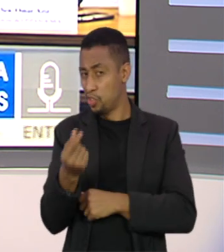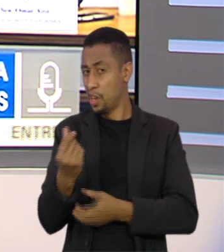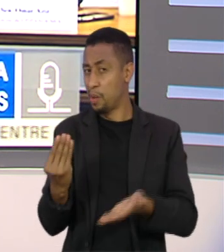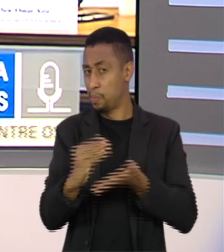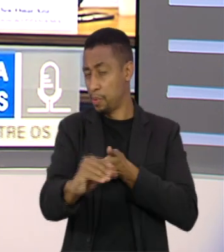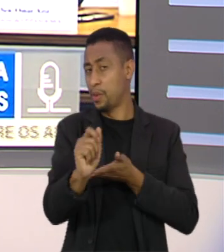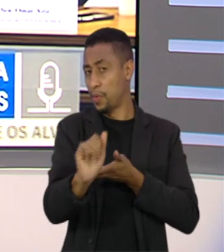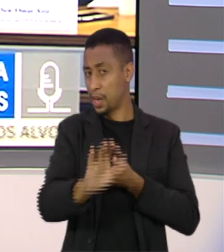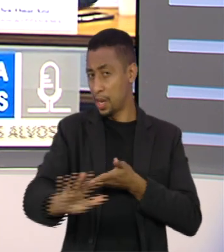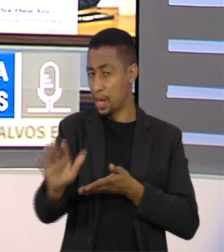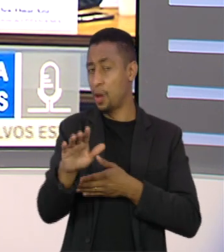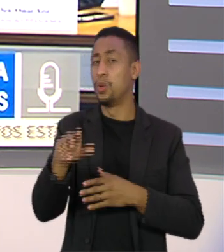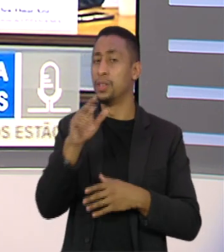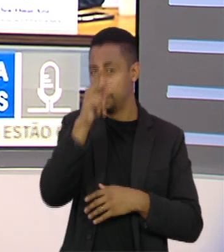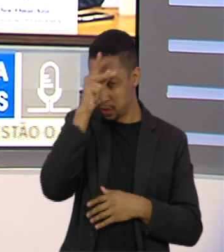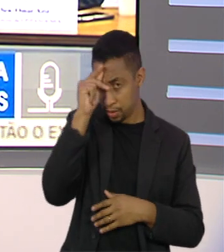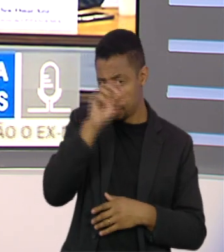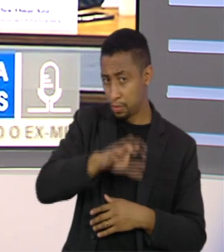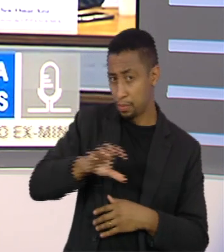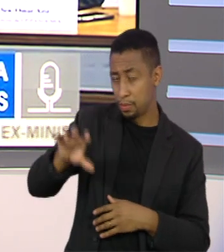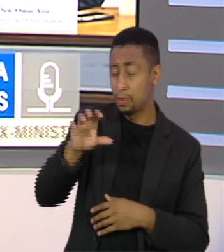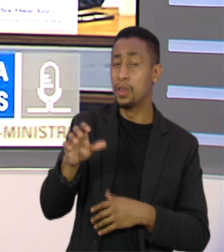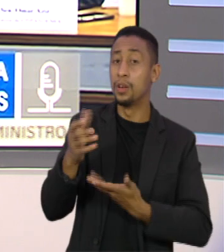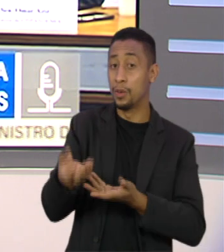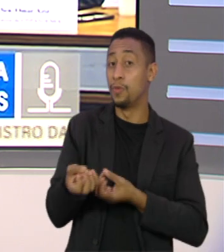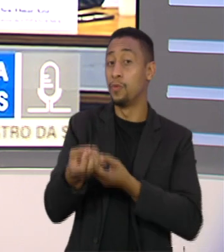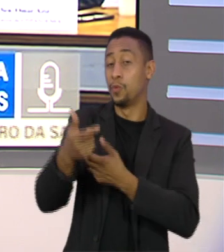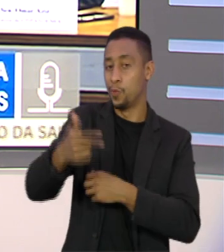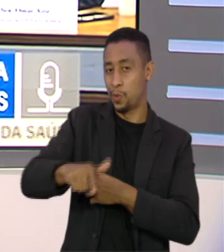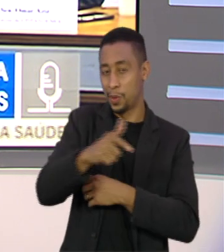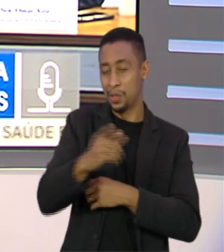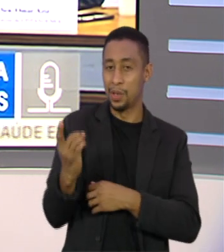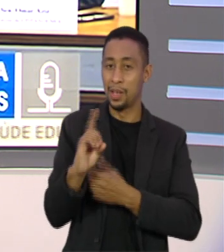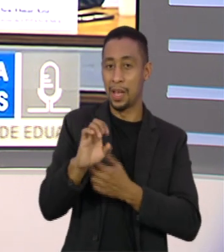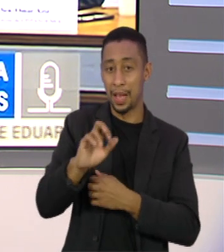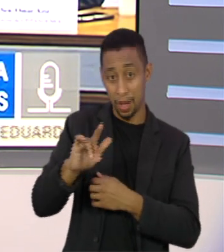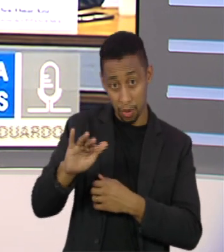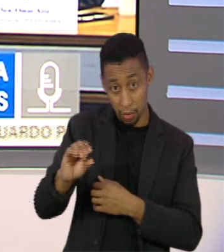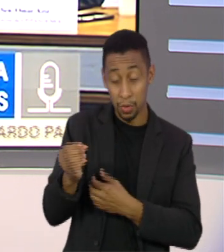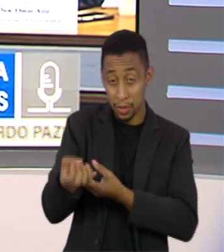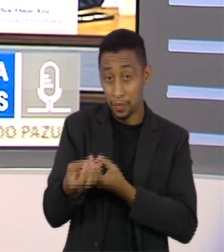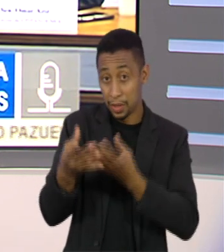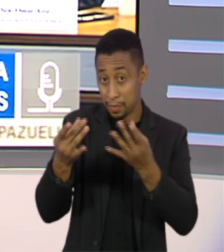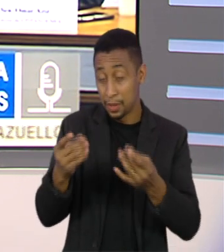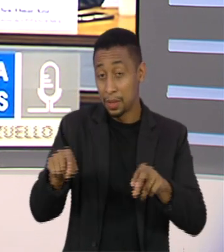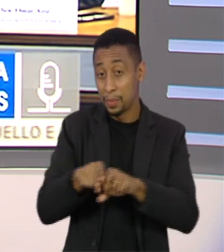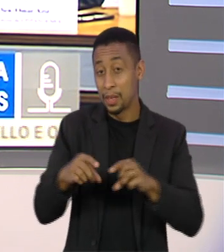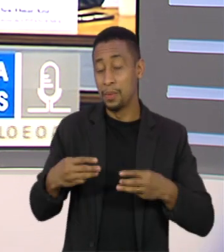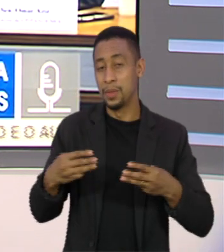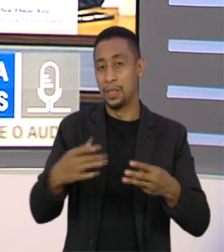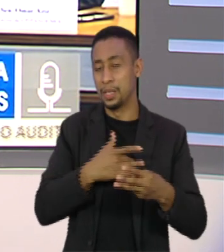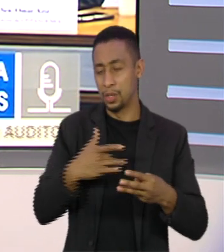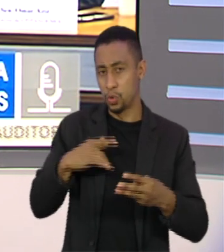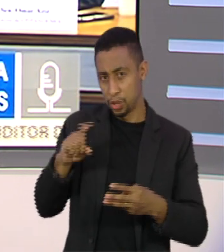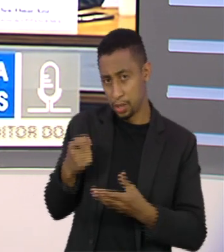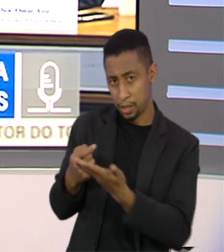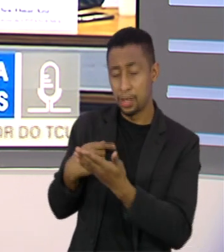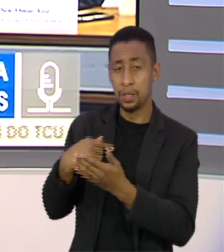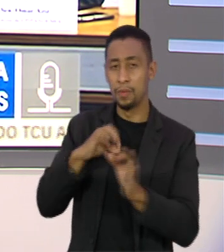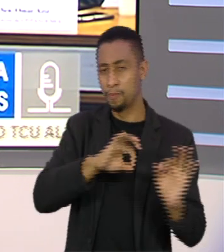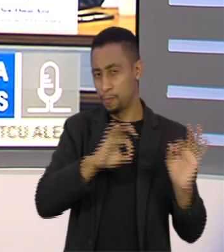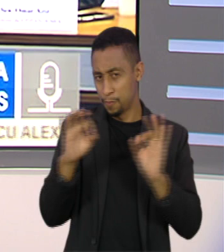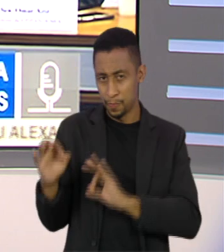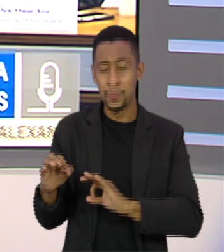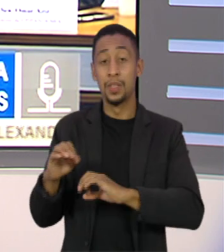a estados e municípios. Nós voltamos com mais detalhes sobre o depoimento de Alcio Franco, ex-secretário do Ministério da Saúde, ao longo da nossa programação.